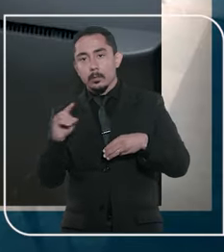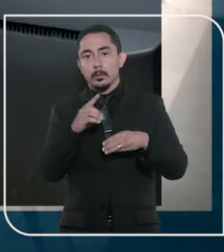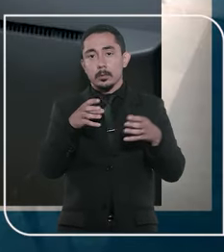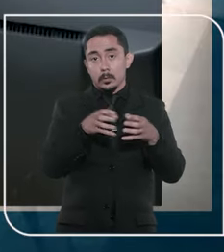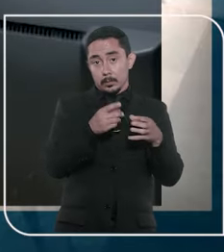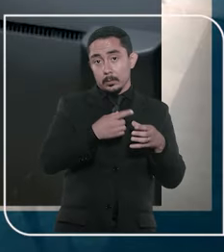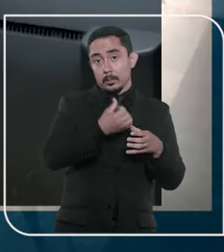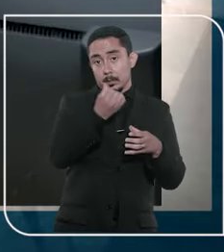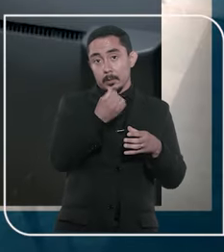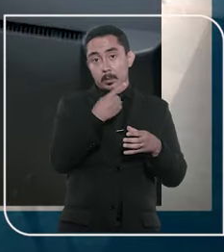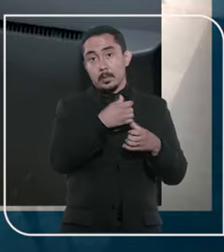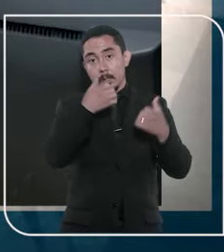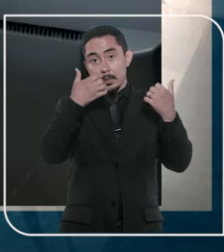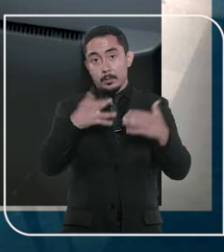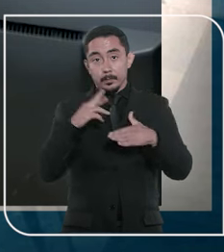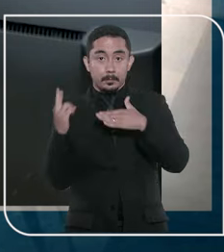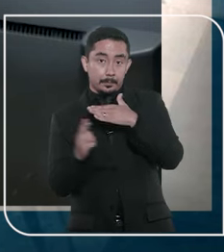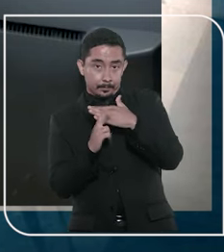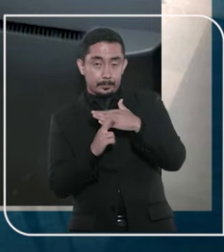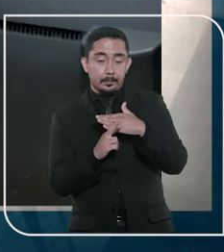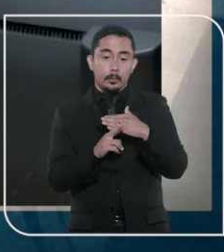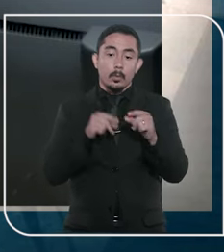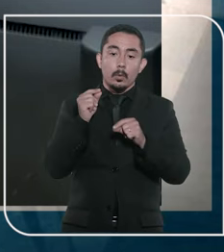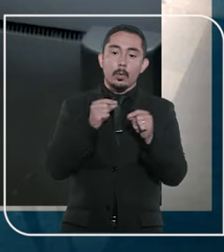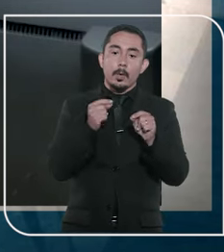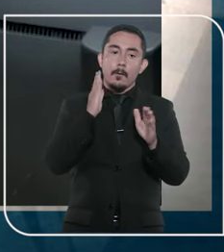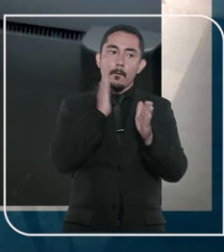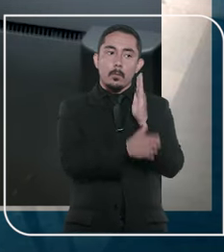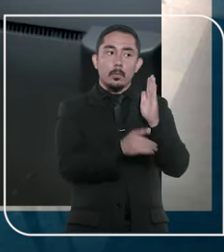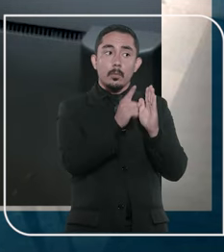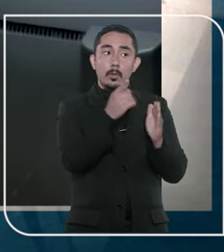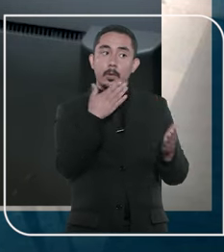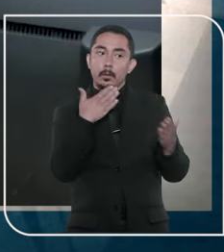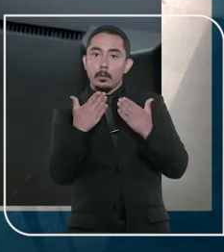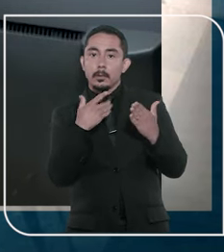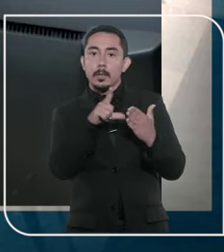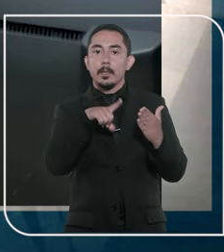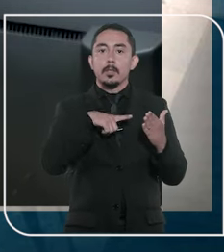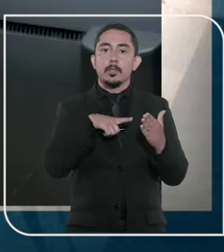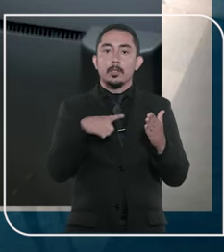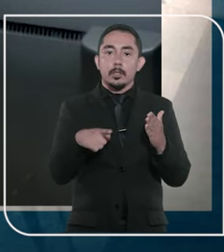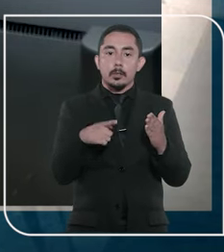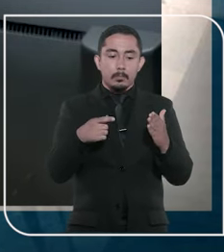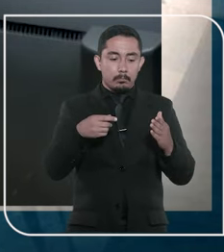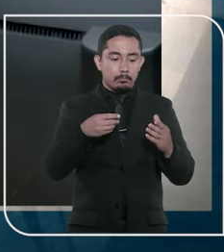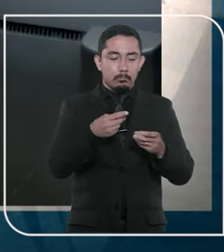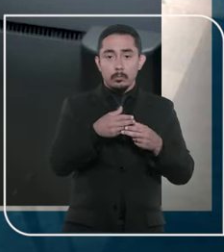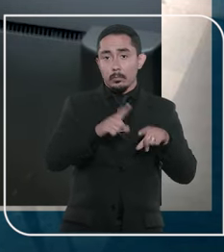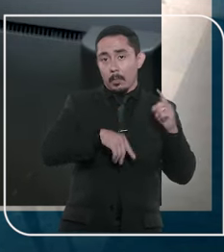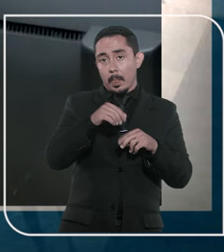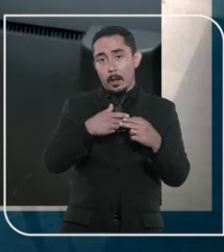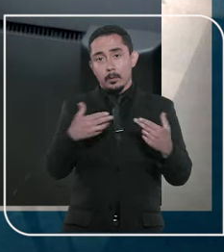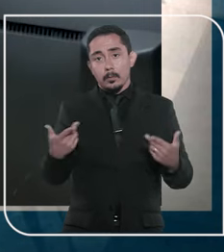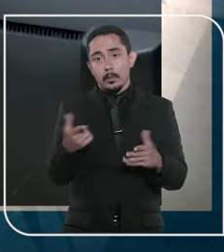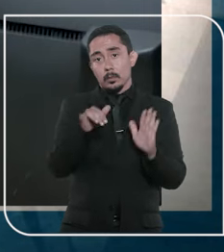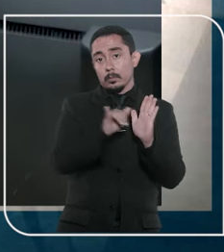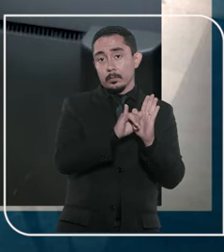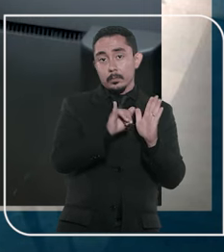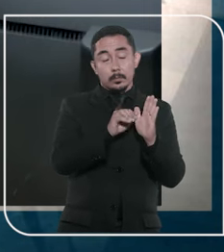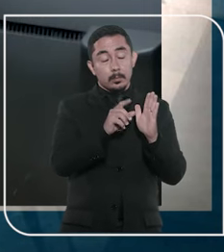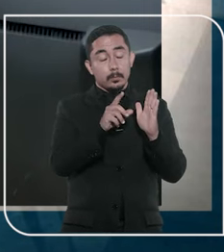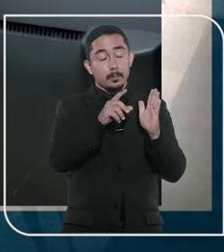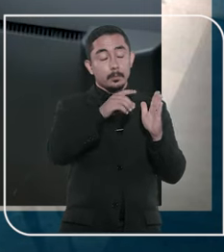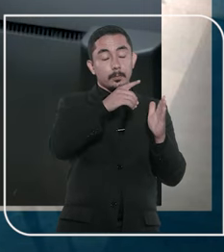ministro Sebastião Rey Jr., destacou que a tentativa de fuga justificou a fundada suspeita de que o homem estava com objetos